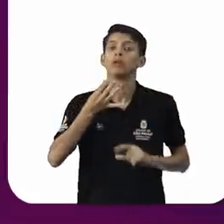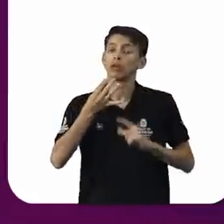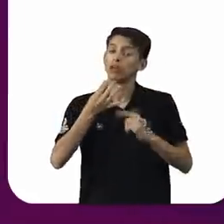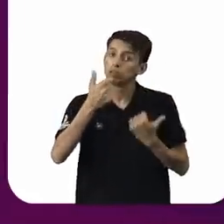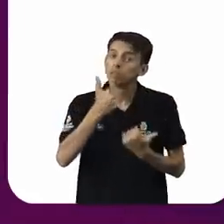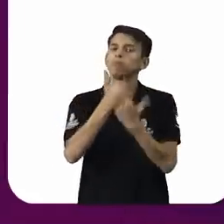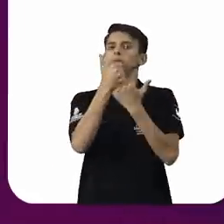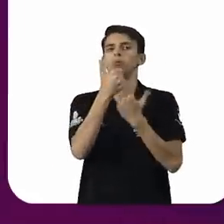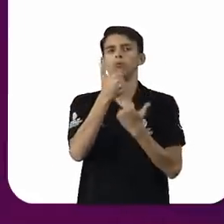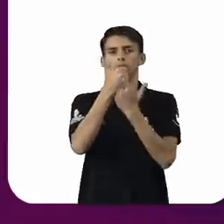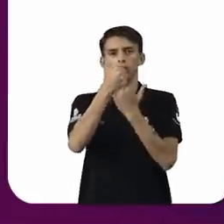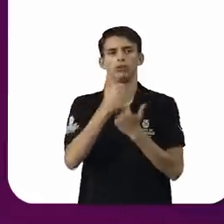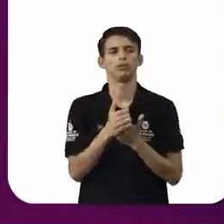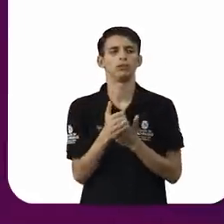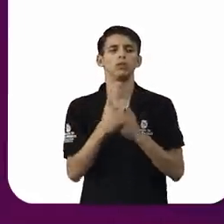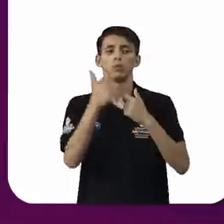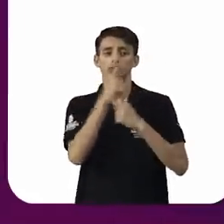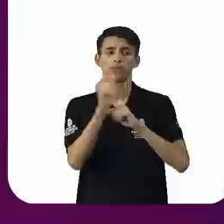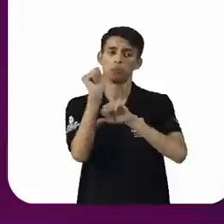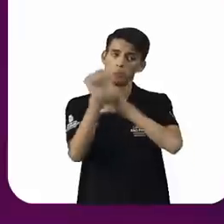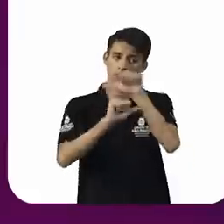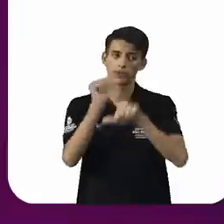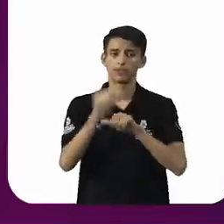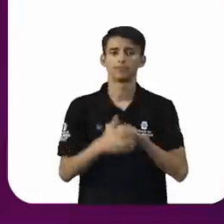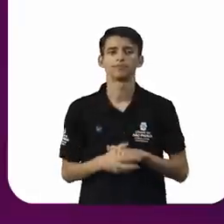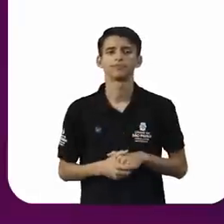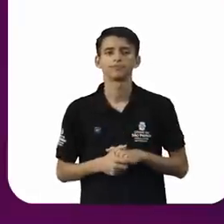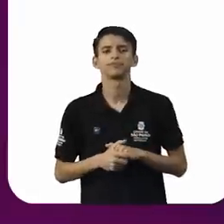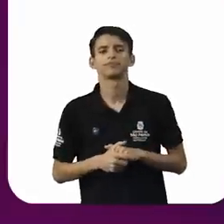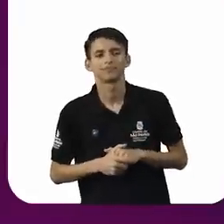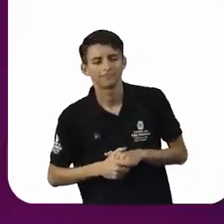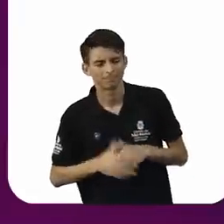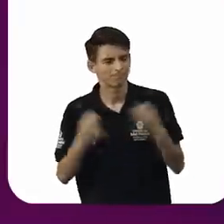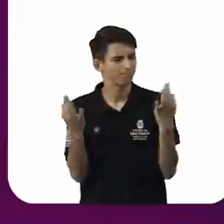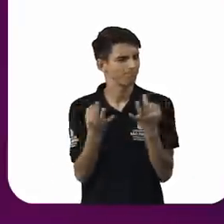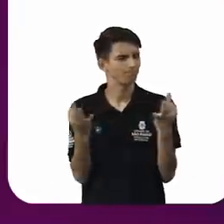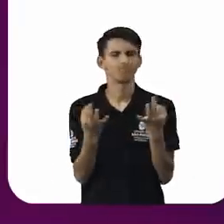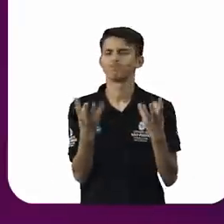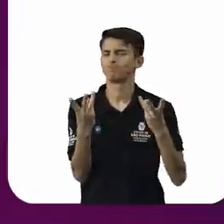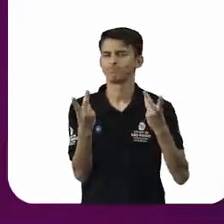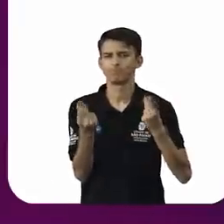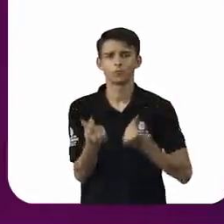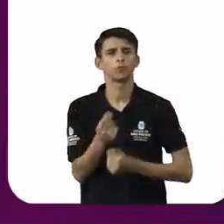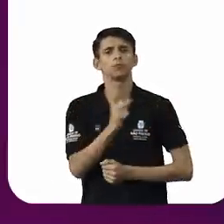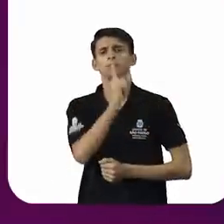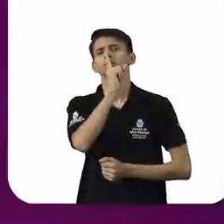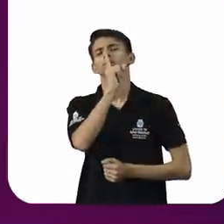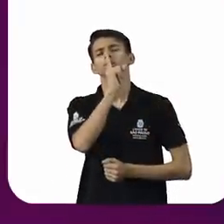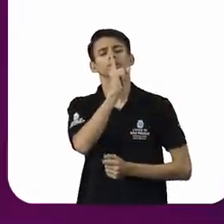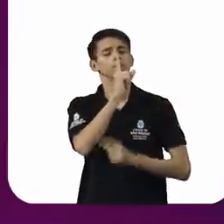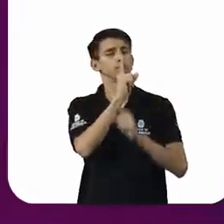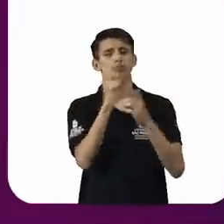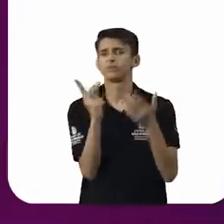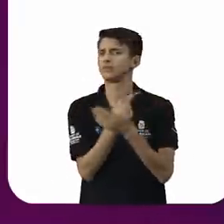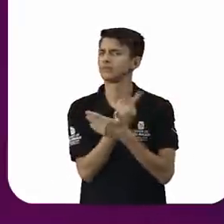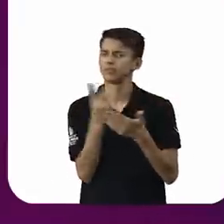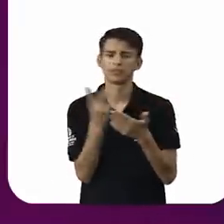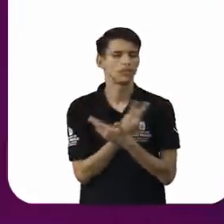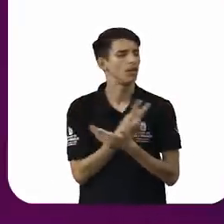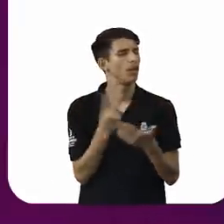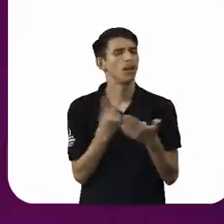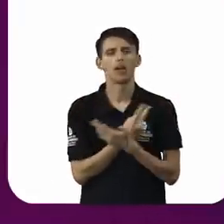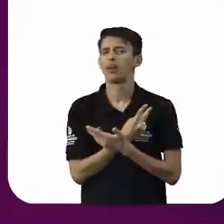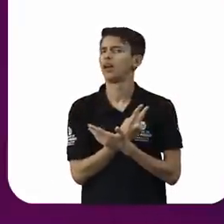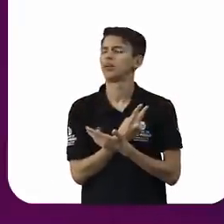estado de coisas. perfeita, perfeita colocação. silêncio é um grande inimigo das mulheres. Nós